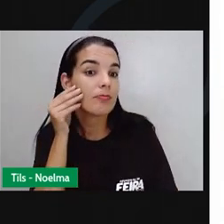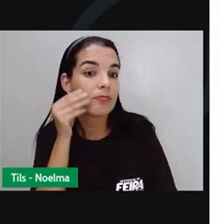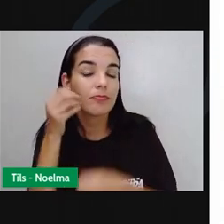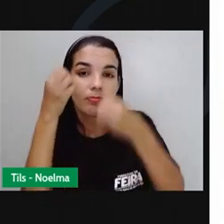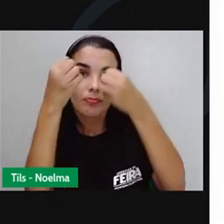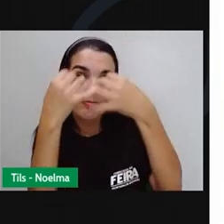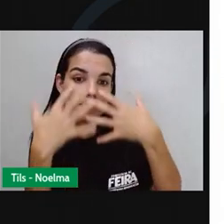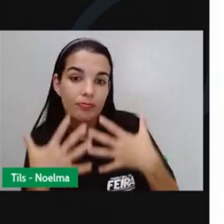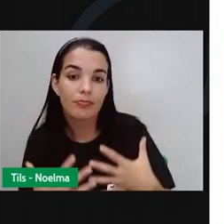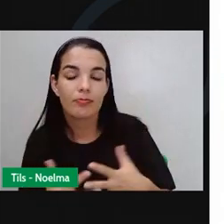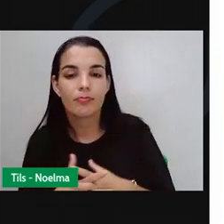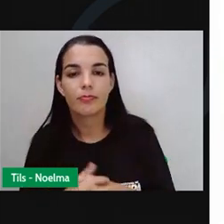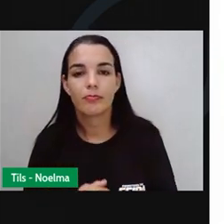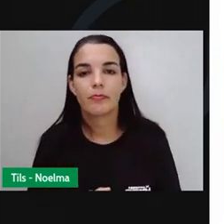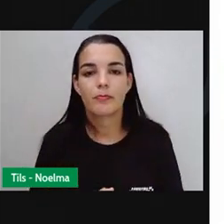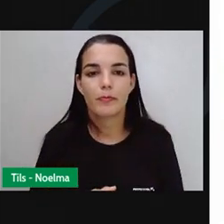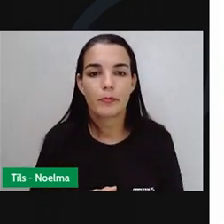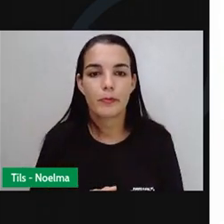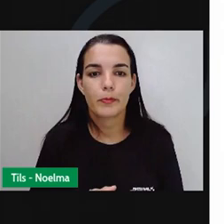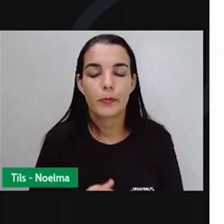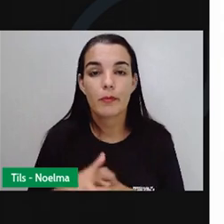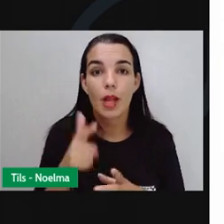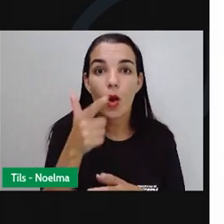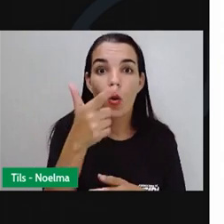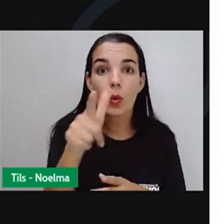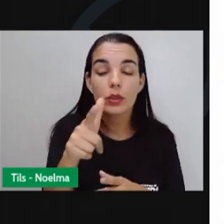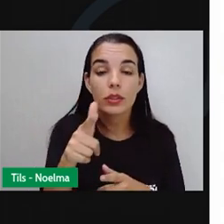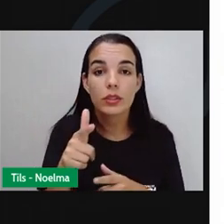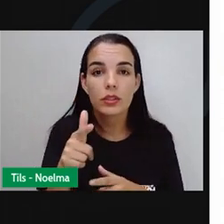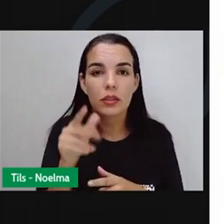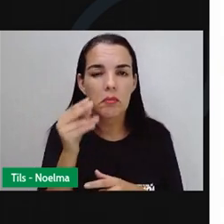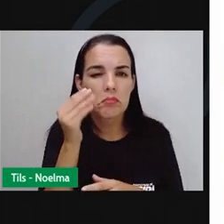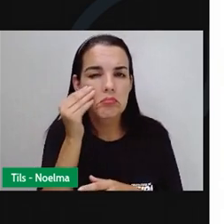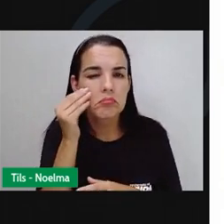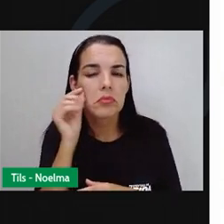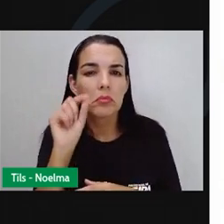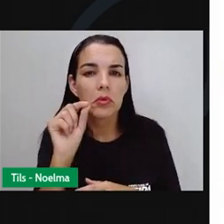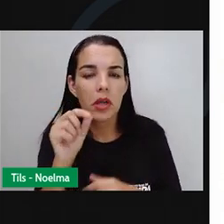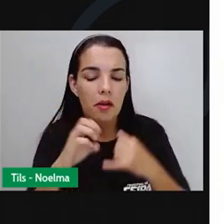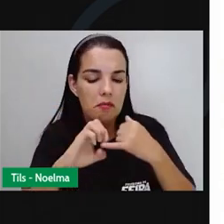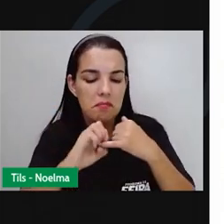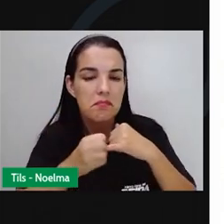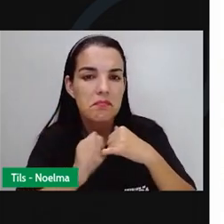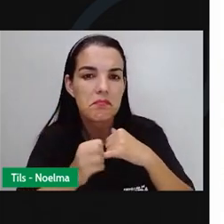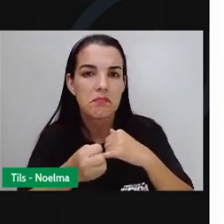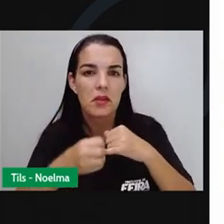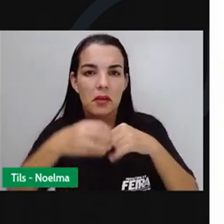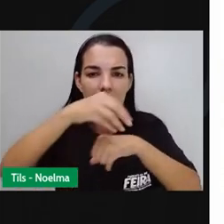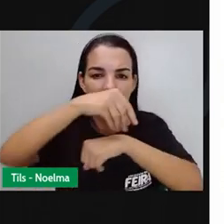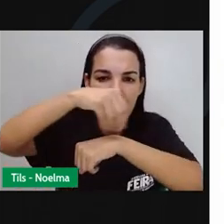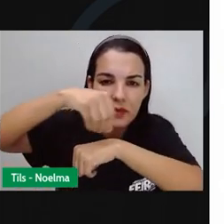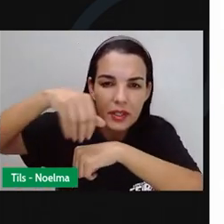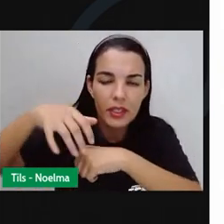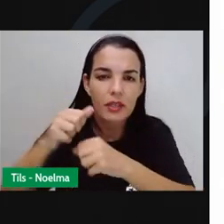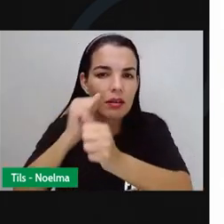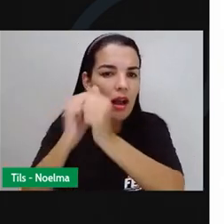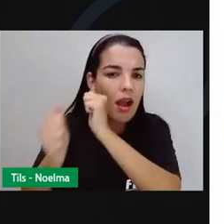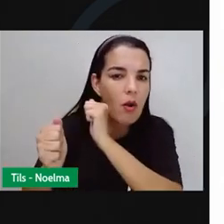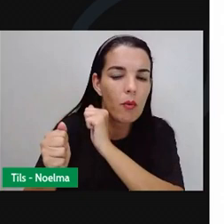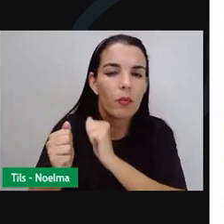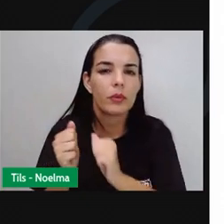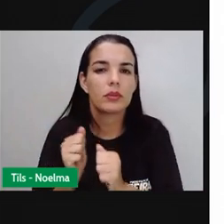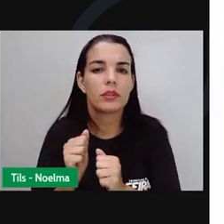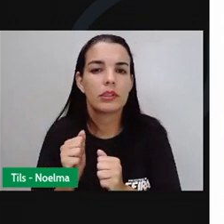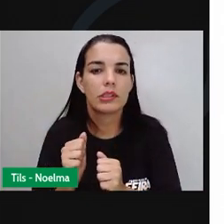O outro choque era a alimentação. Feijão, farinha, carne de porco, arroz. Você